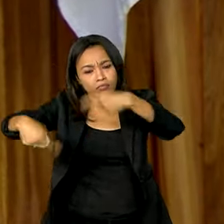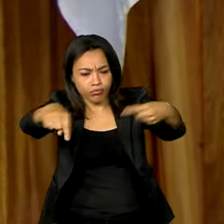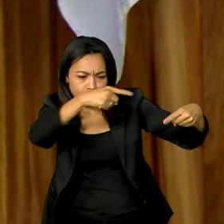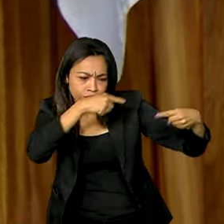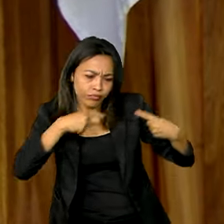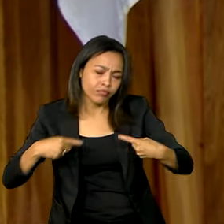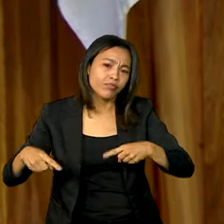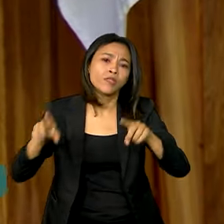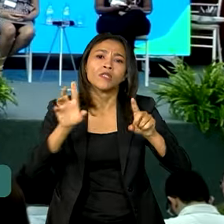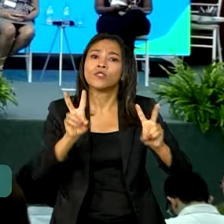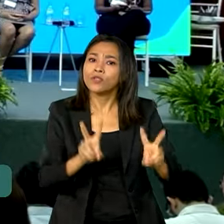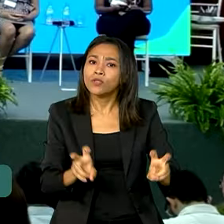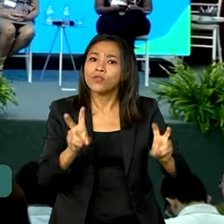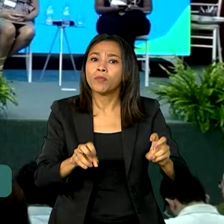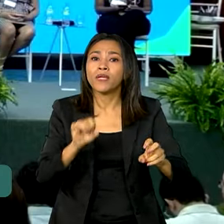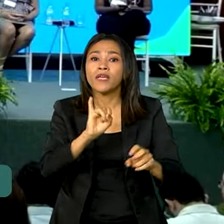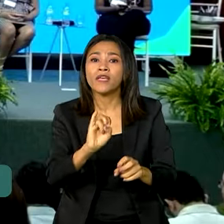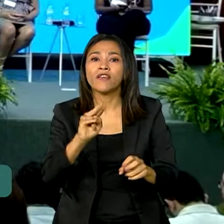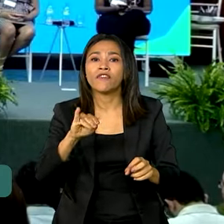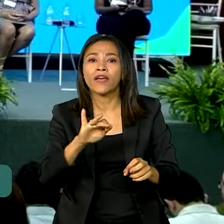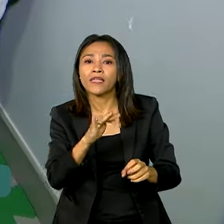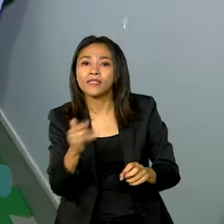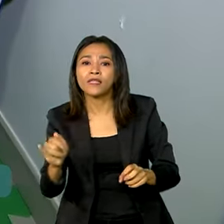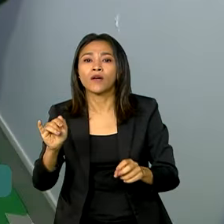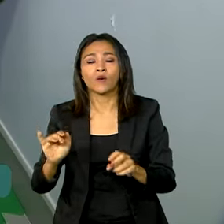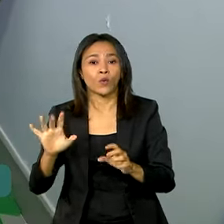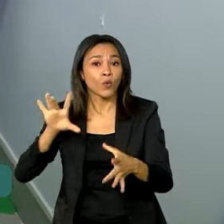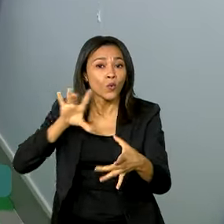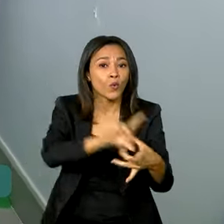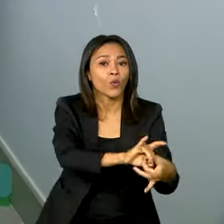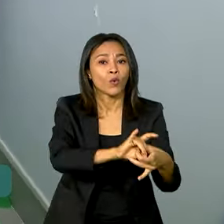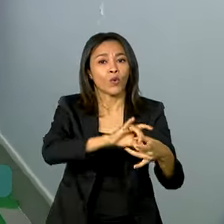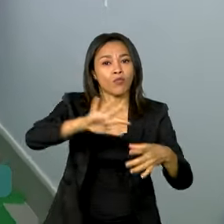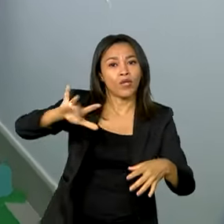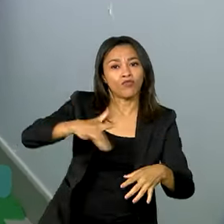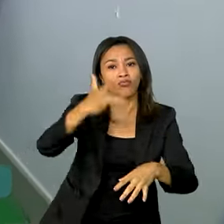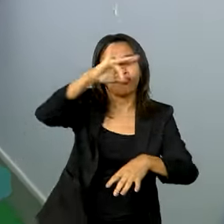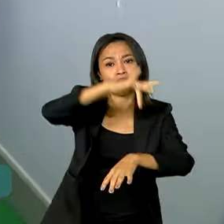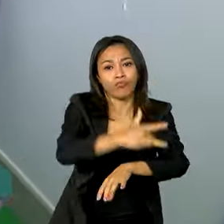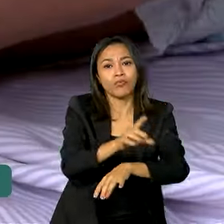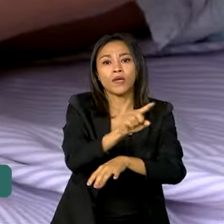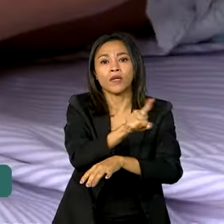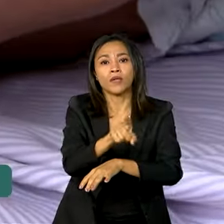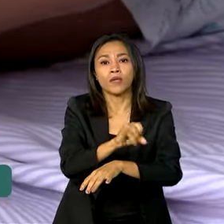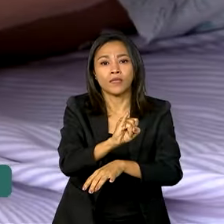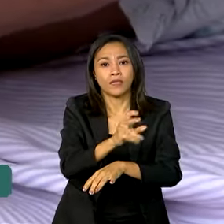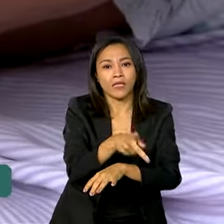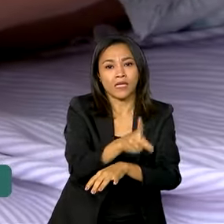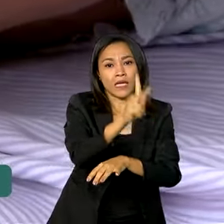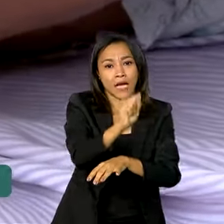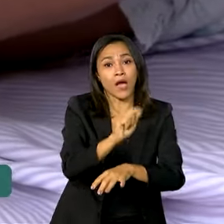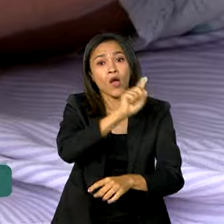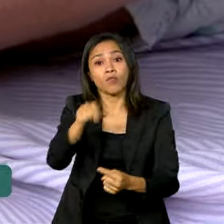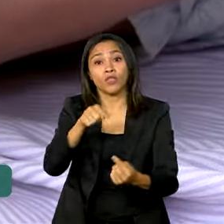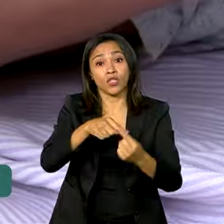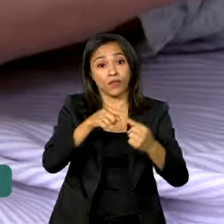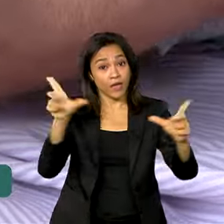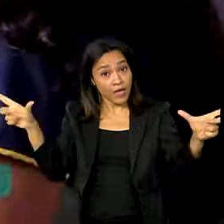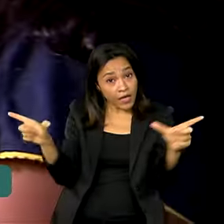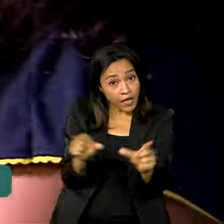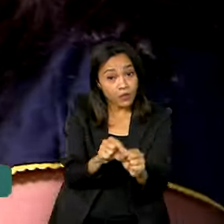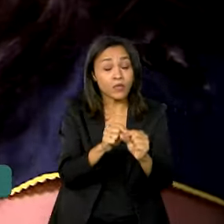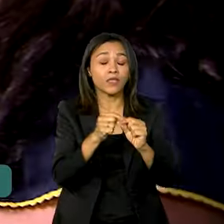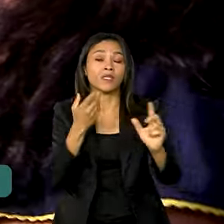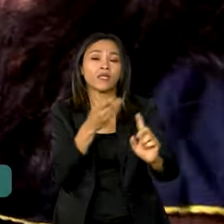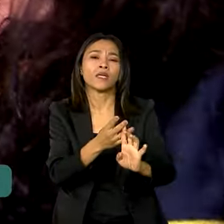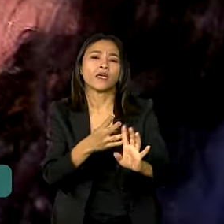com vênita associada à infecção pelo vírus Zika. Uma das ações prevê desafogar as filas de cirurgias ortopédicas de